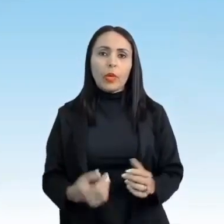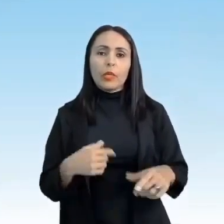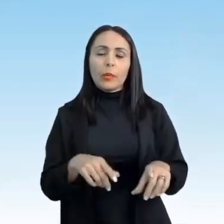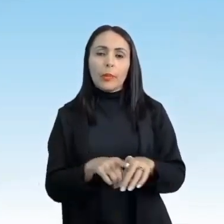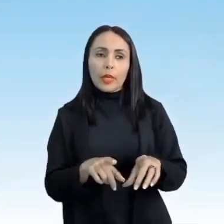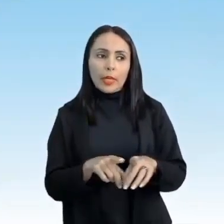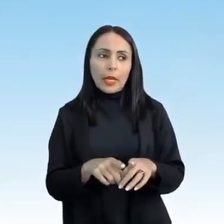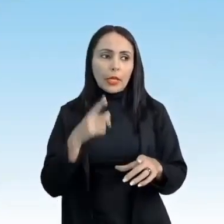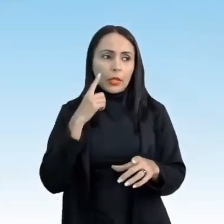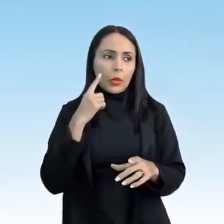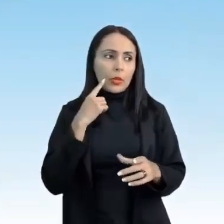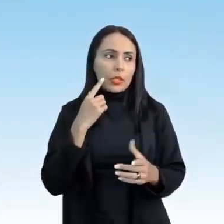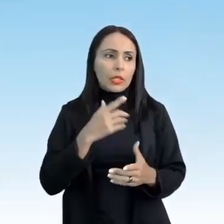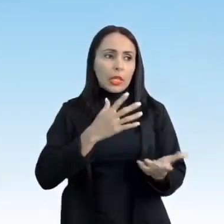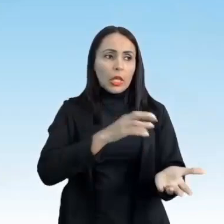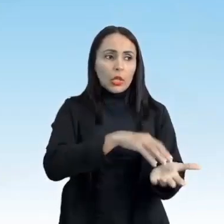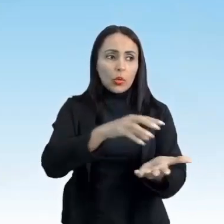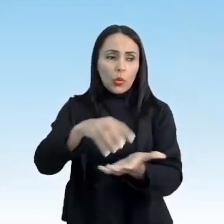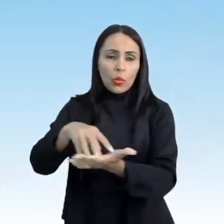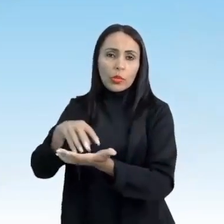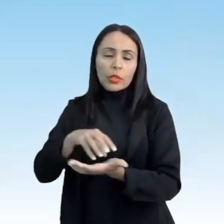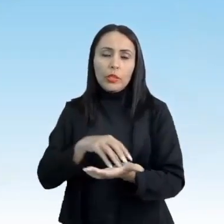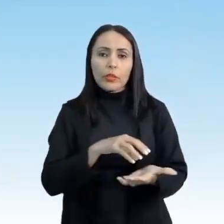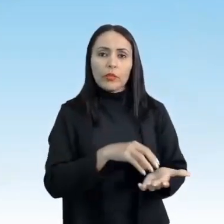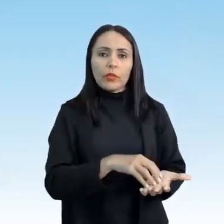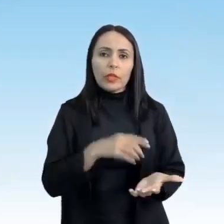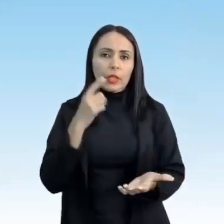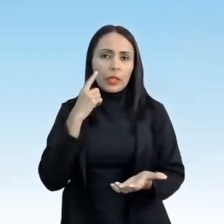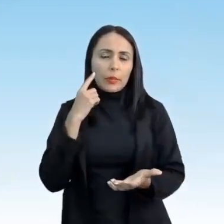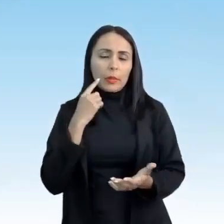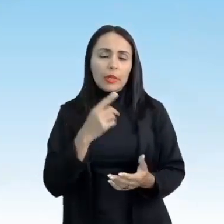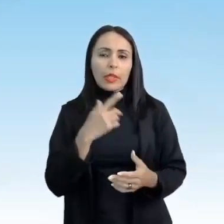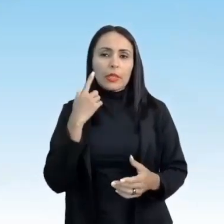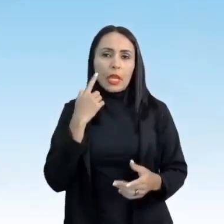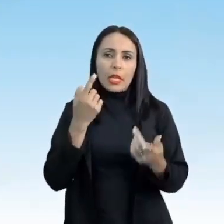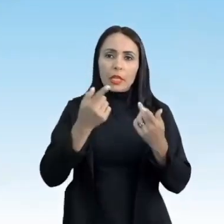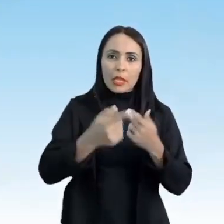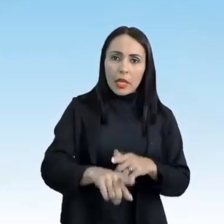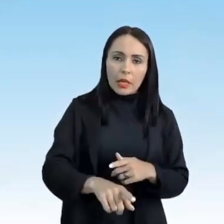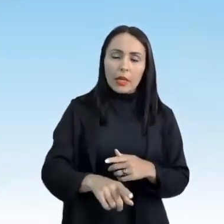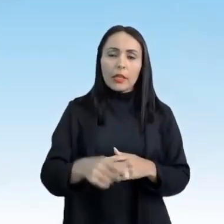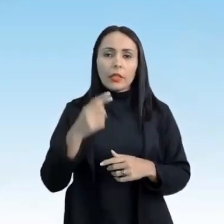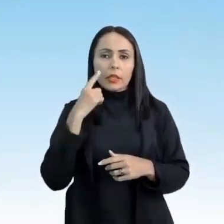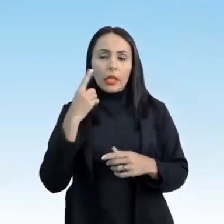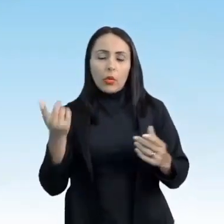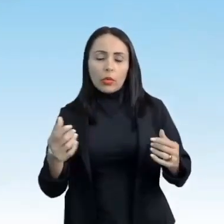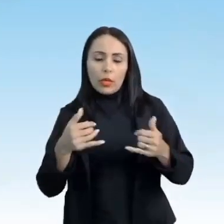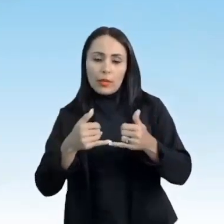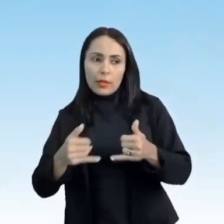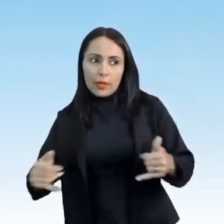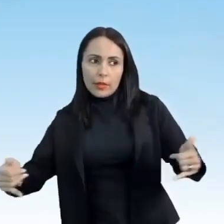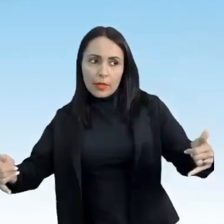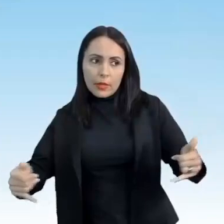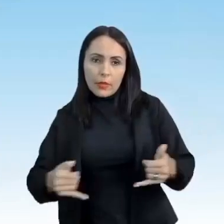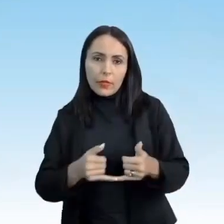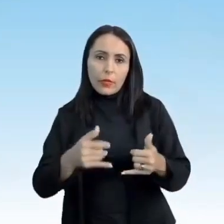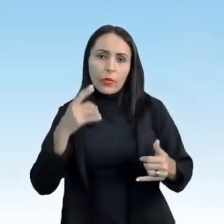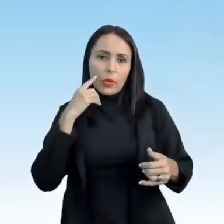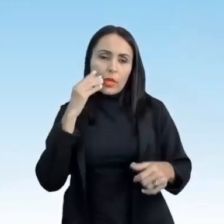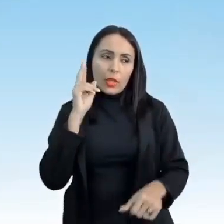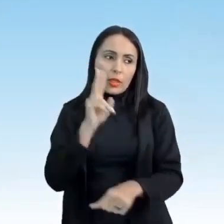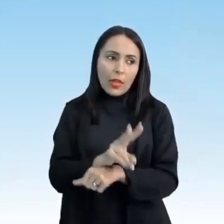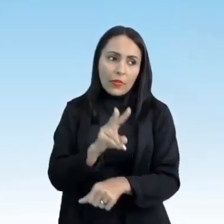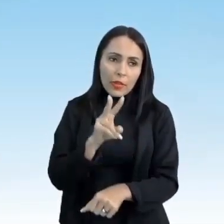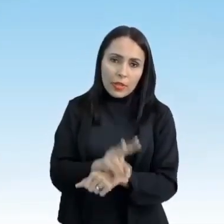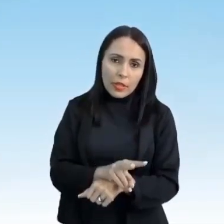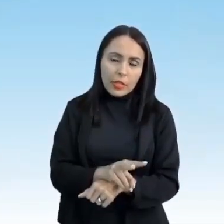fundo ou dos setores ao fundo, fica a meta a ser atacada. E na outra linha de fundo, a que deve ser defendida. Ou